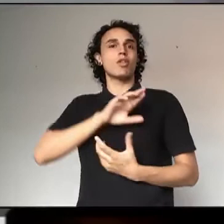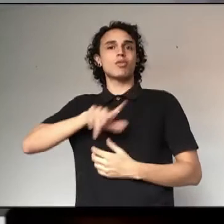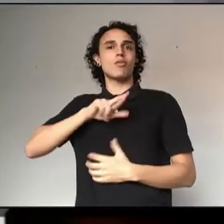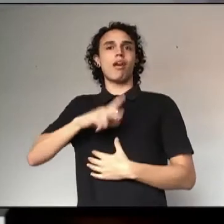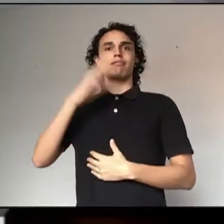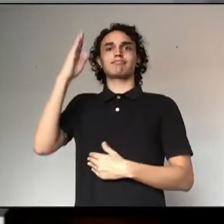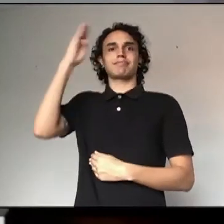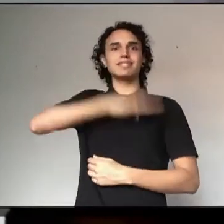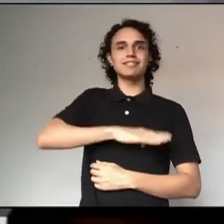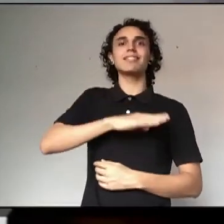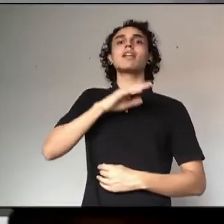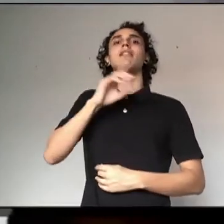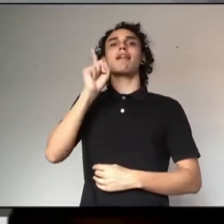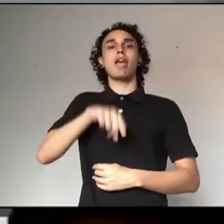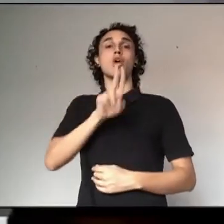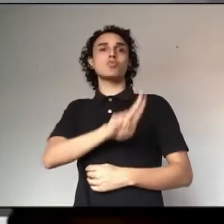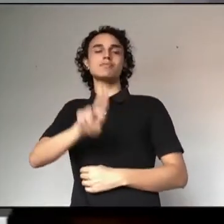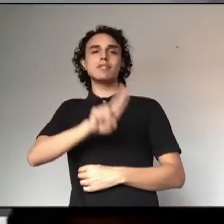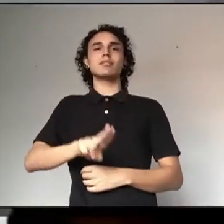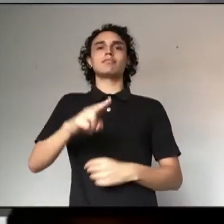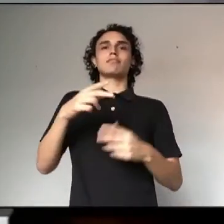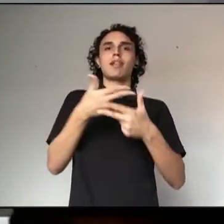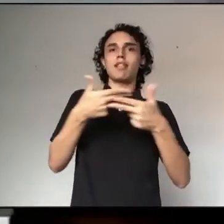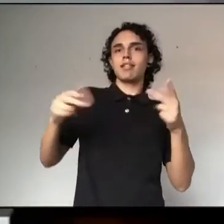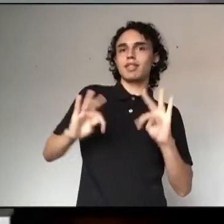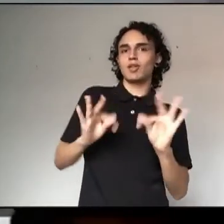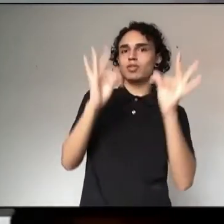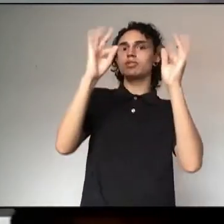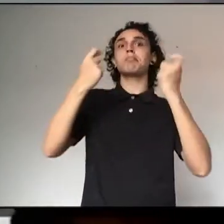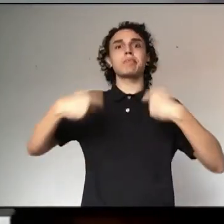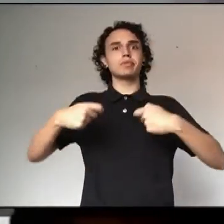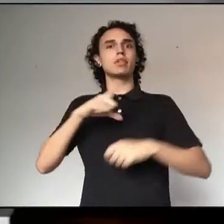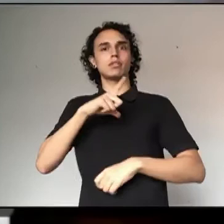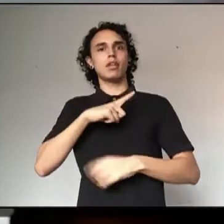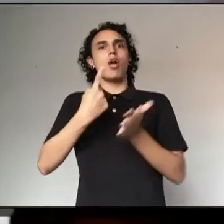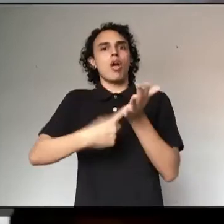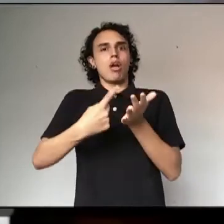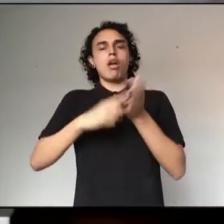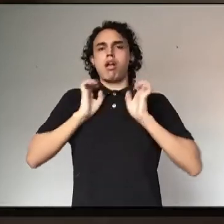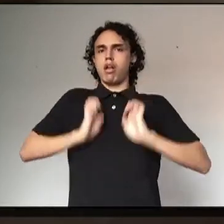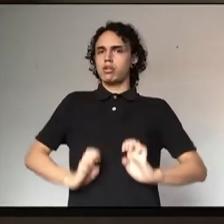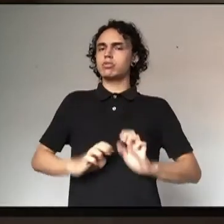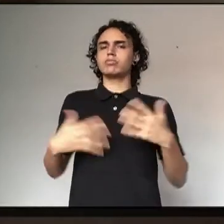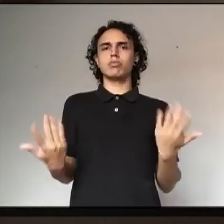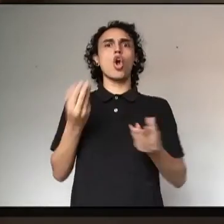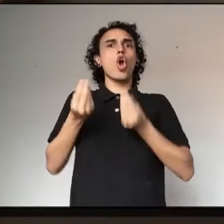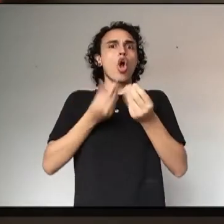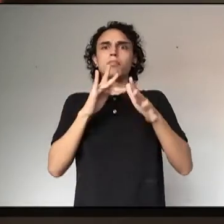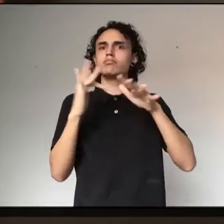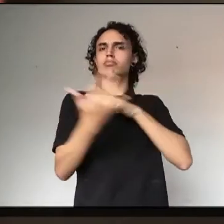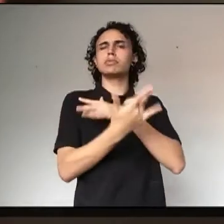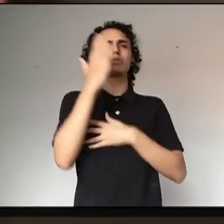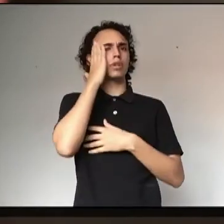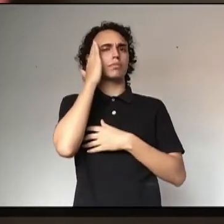você está atrás de uma tela. Então, é importante ali todo esse comprometimento ético da cadeia que está relacionada a essa